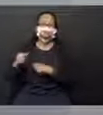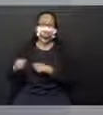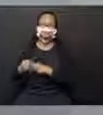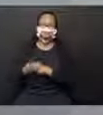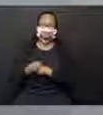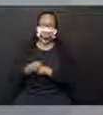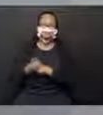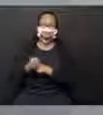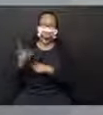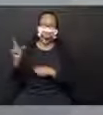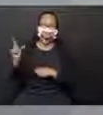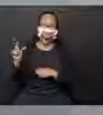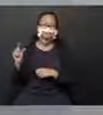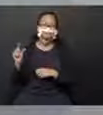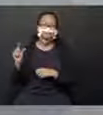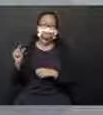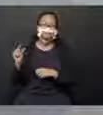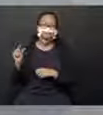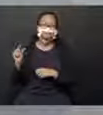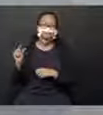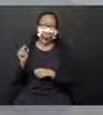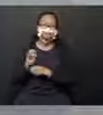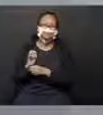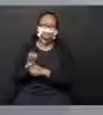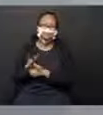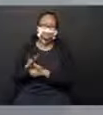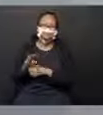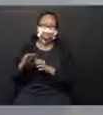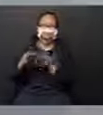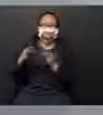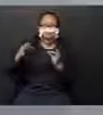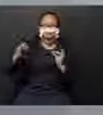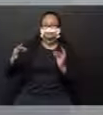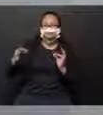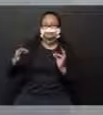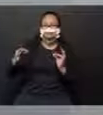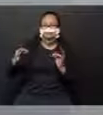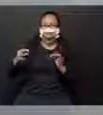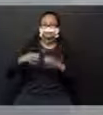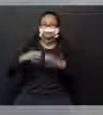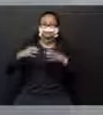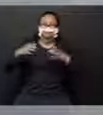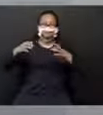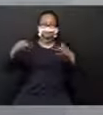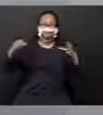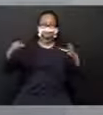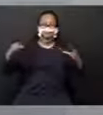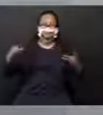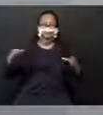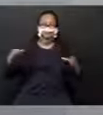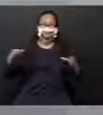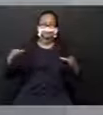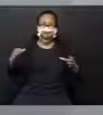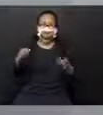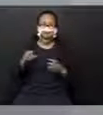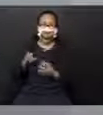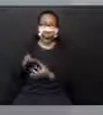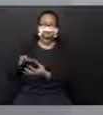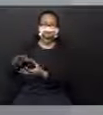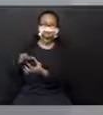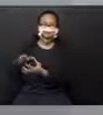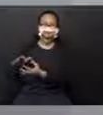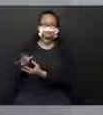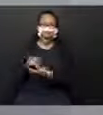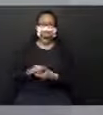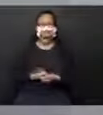fica menor. Se a lanterna estiver mais longe do objeto, o tamanho da sombra fica maior.